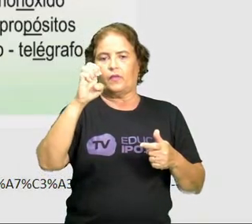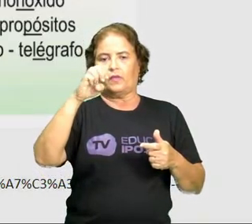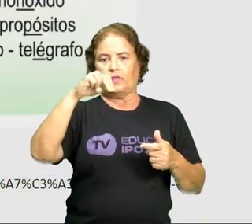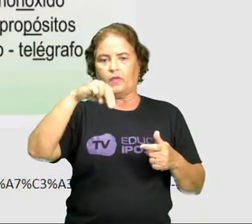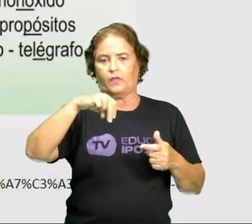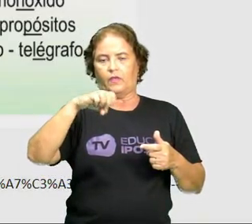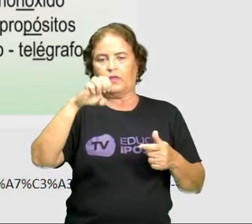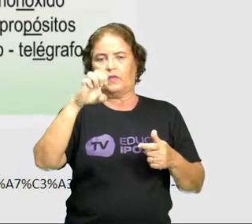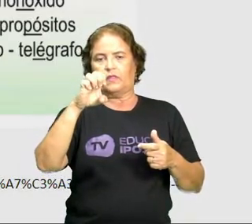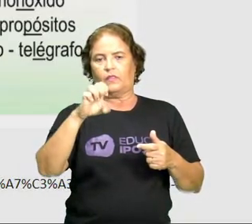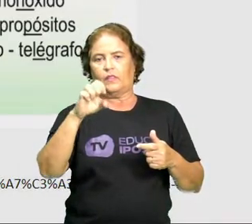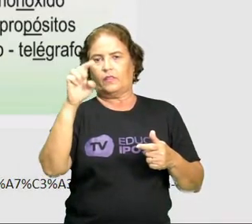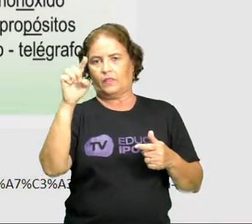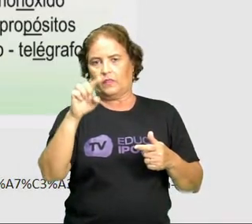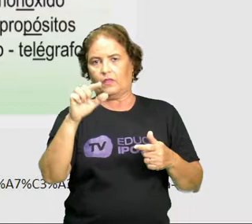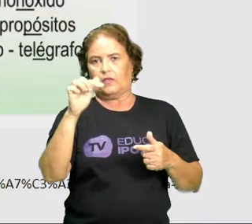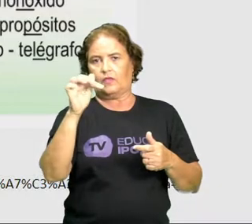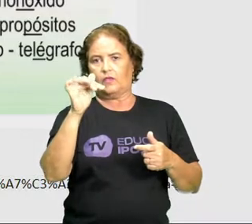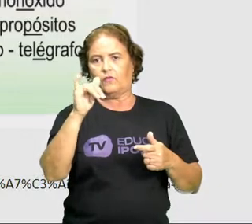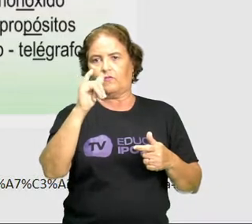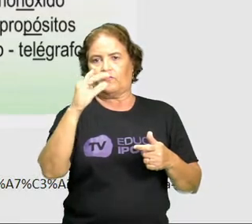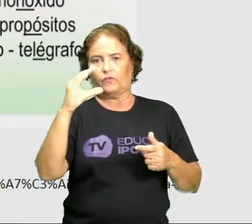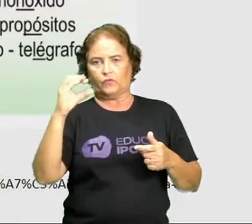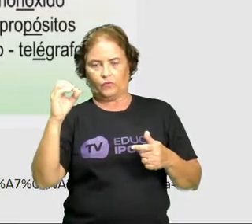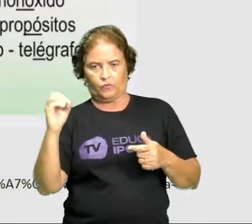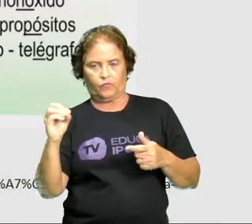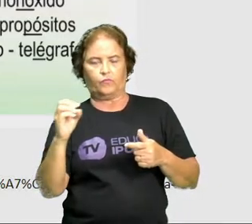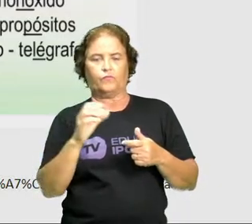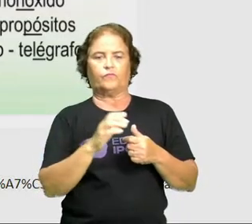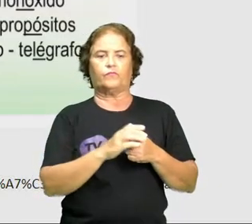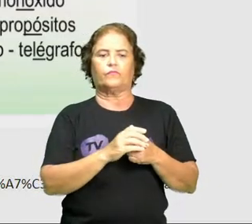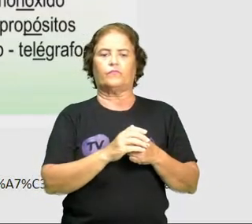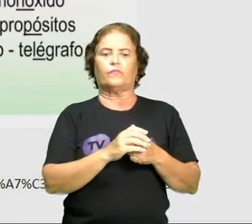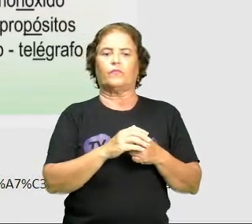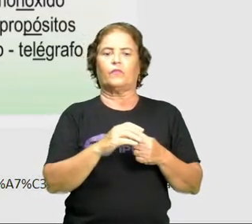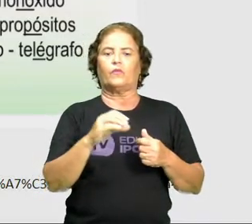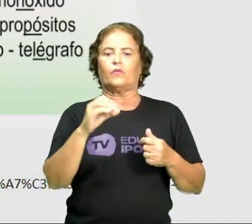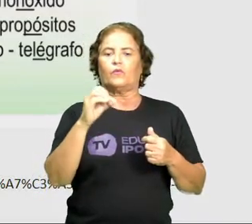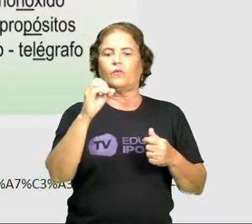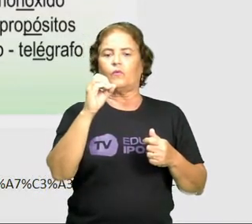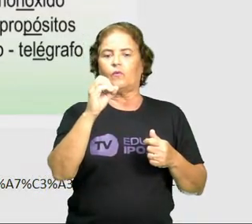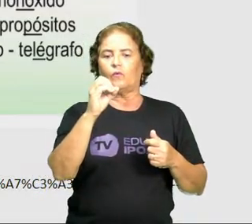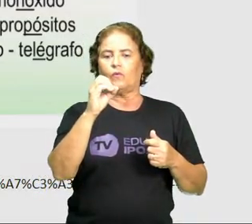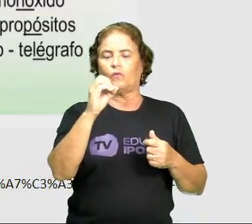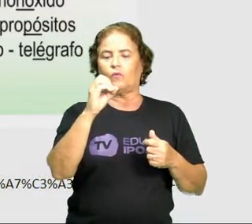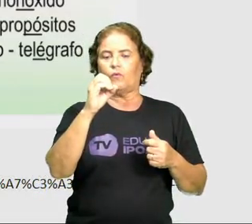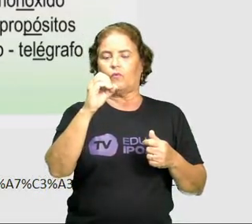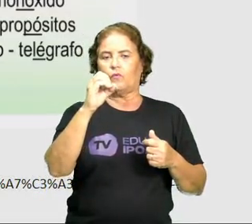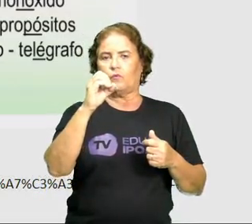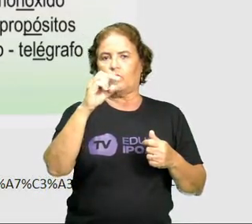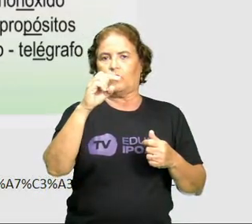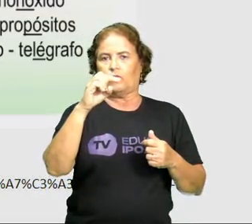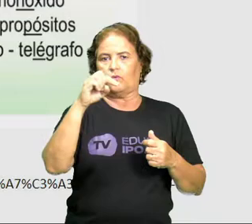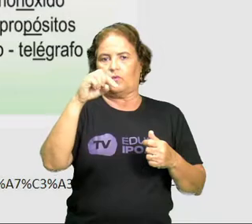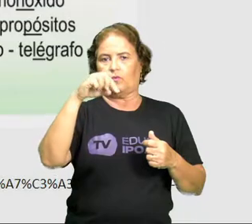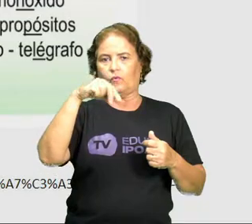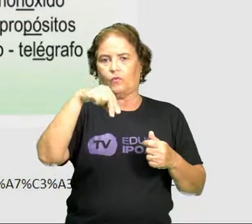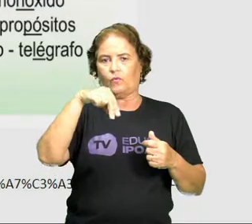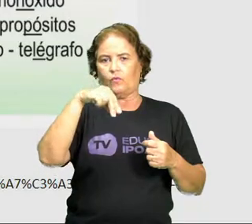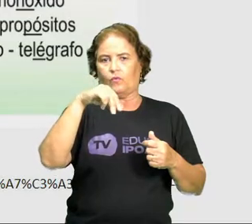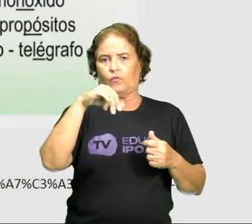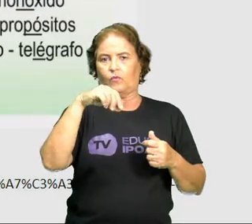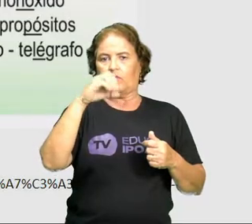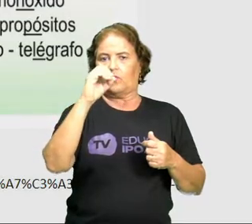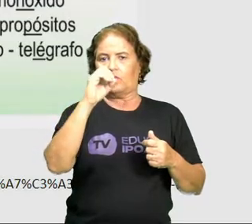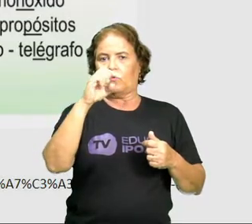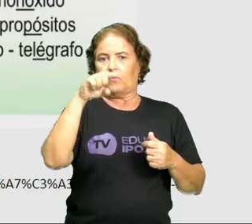itálico, máximo, monócido, naufrado, ônibus, propósitos, próximos,